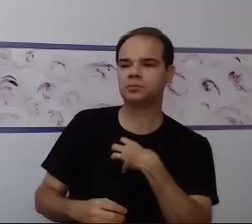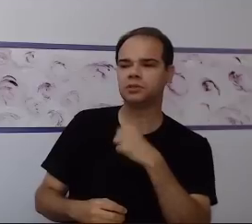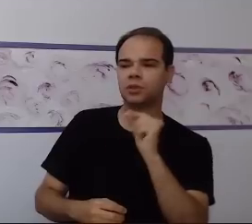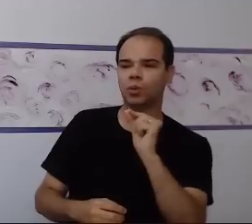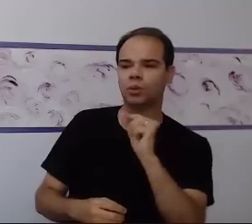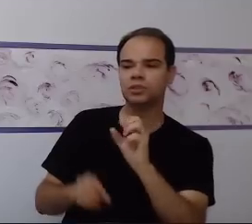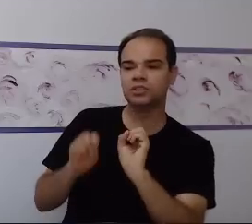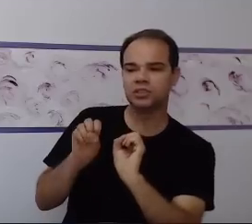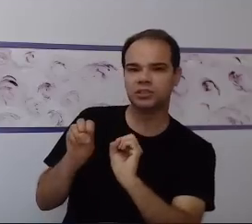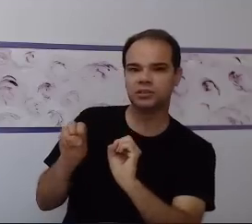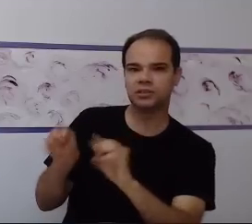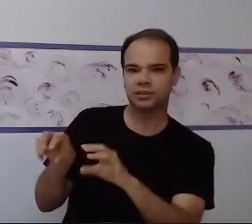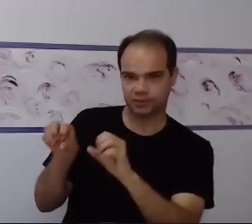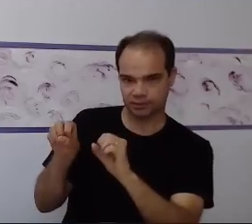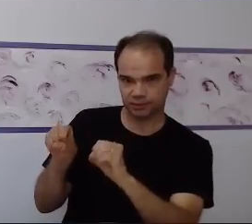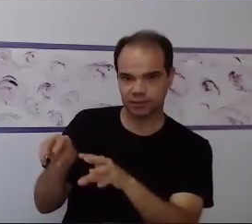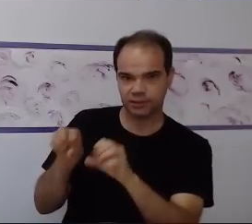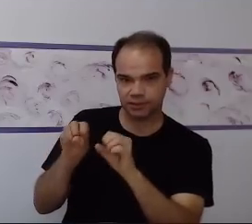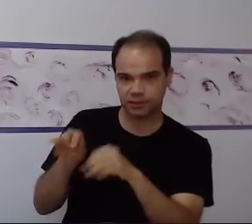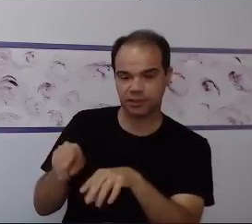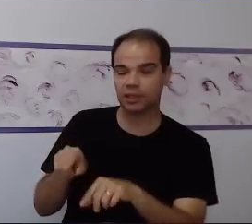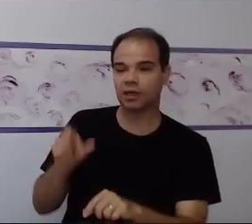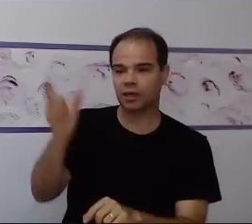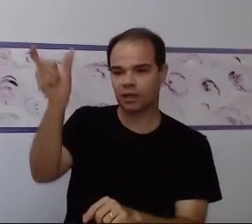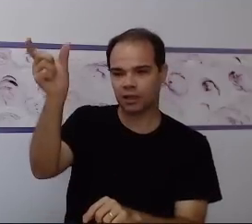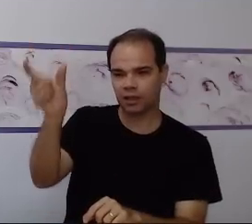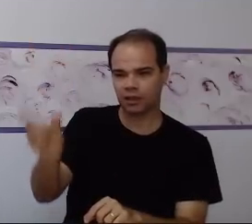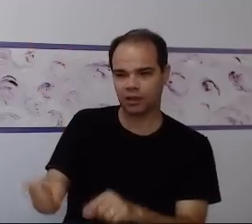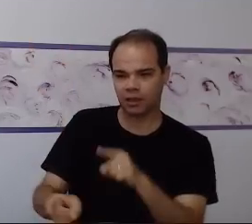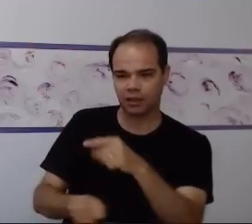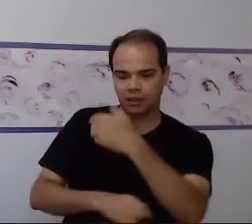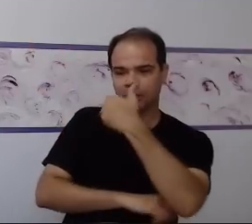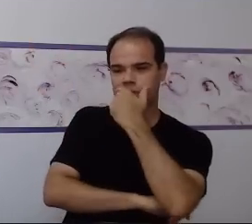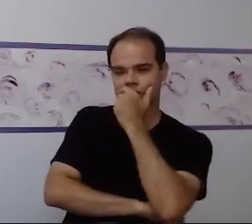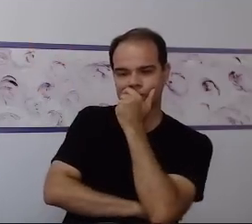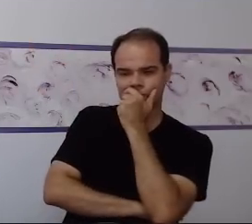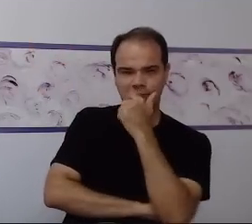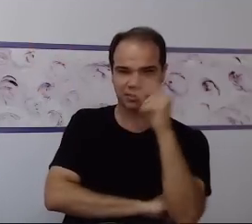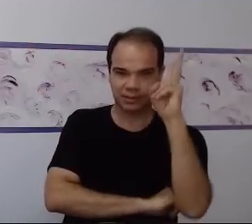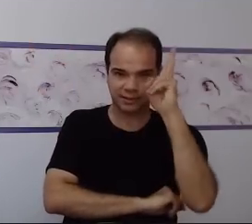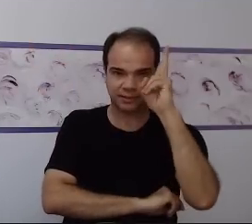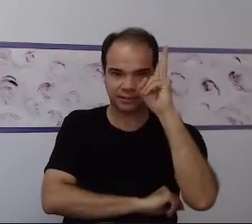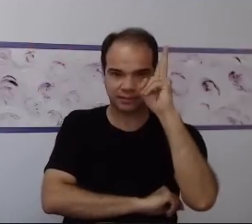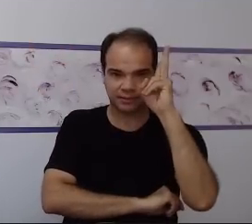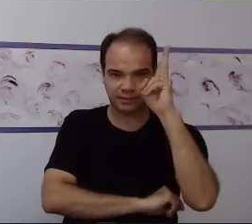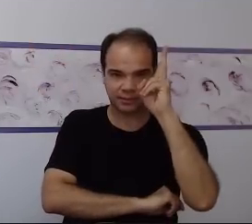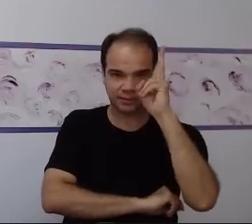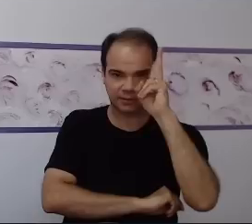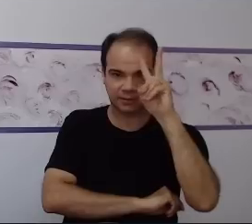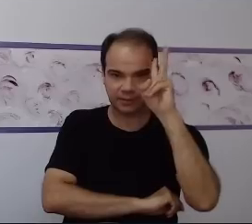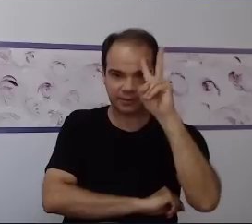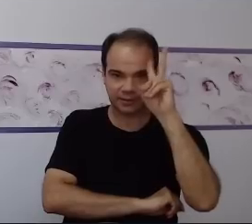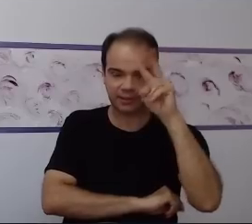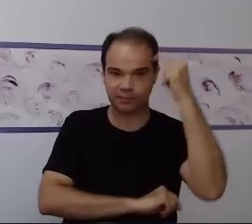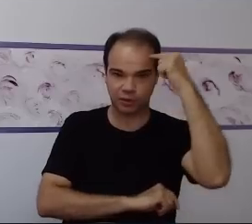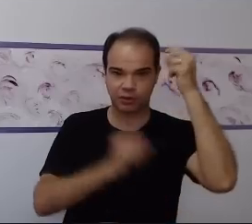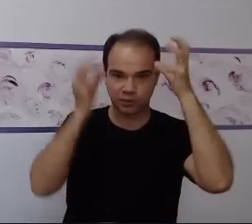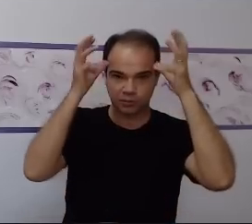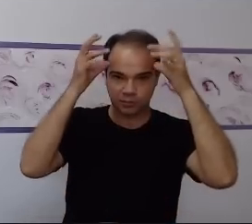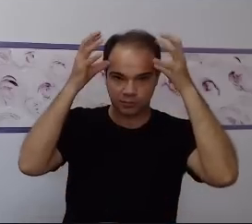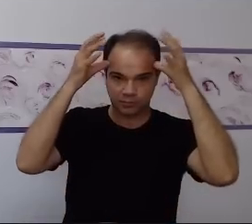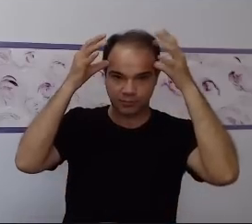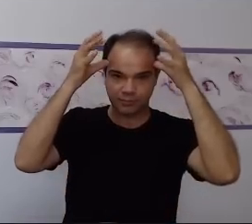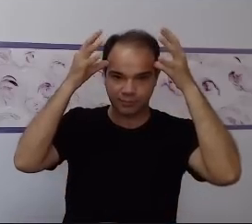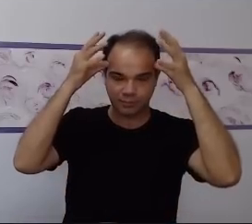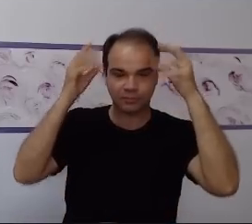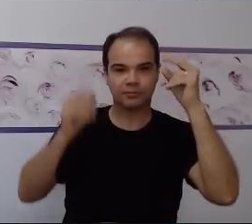passado para esse indivíduo precisa ter embasamento visual. Lembra lá das redes neuronais que eu